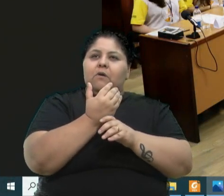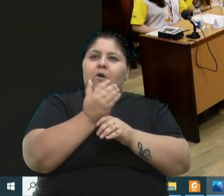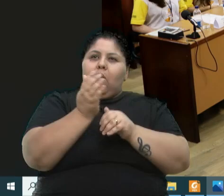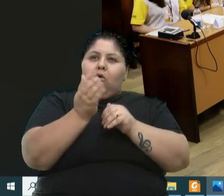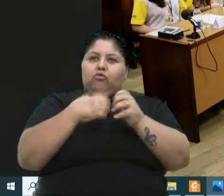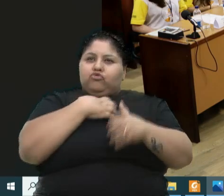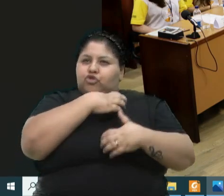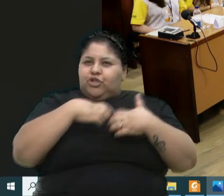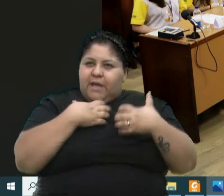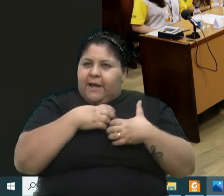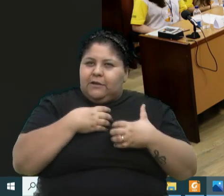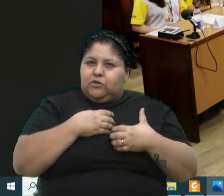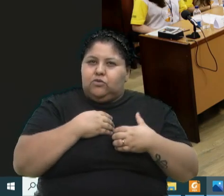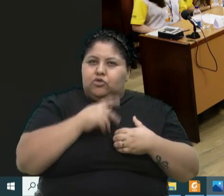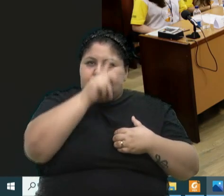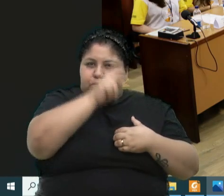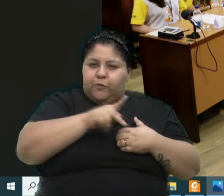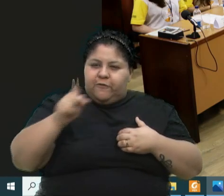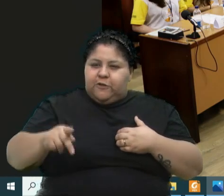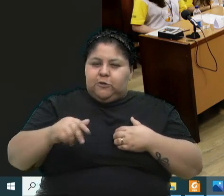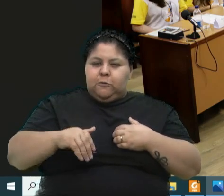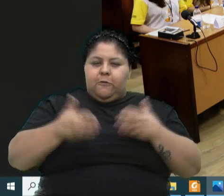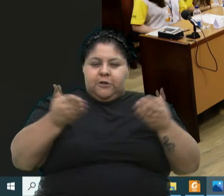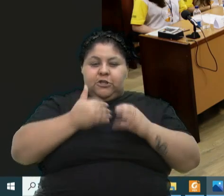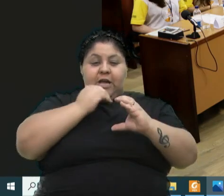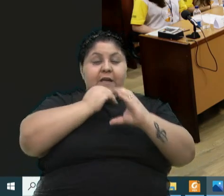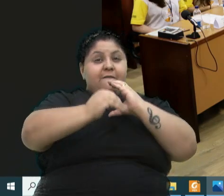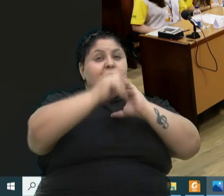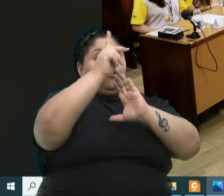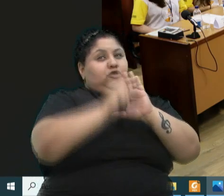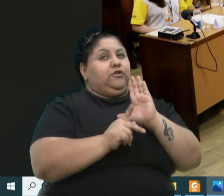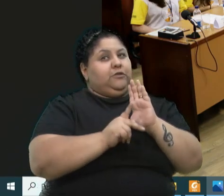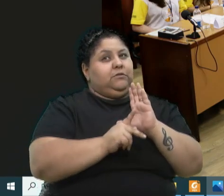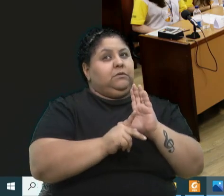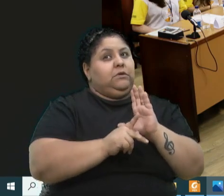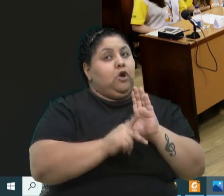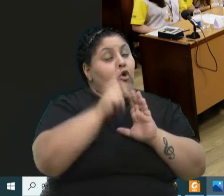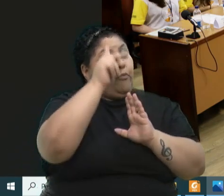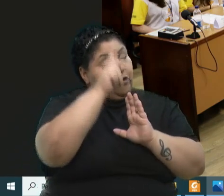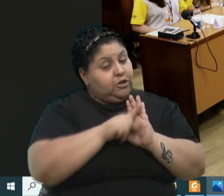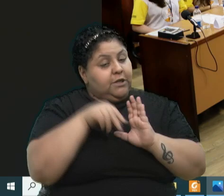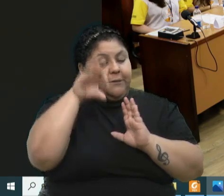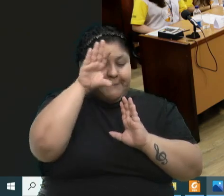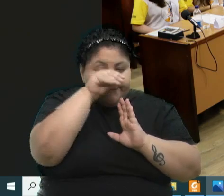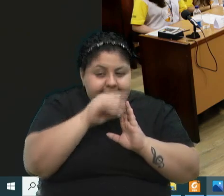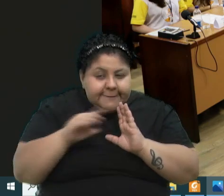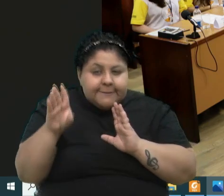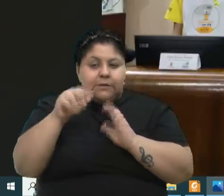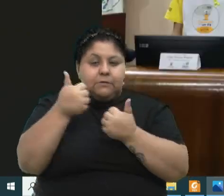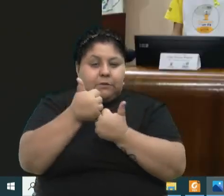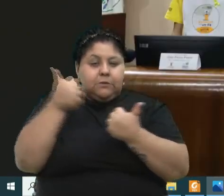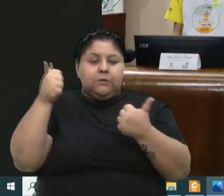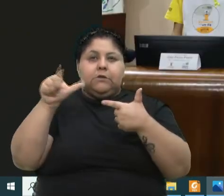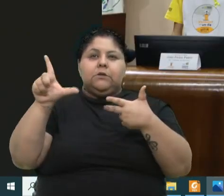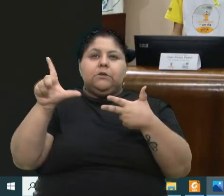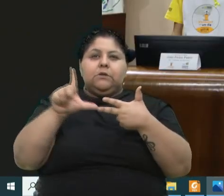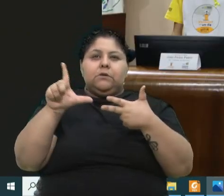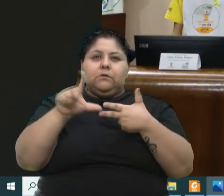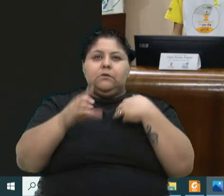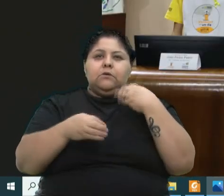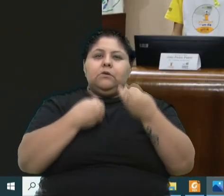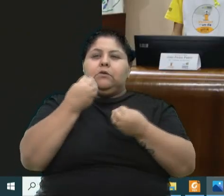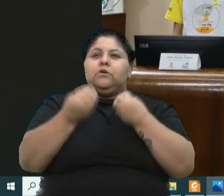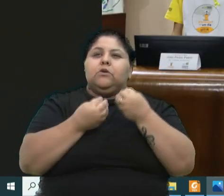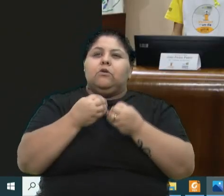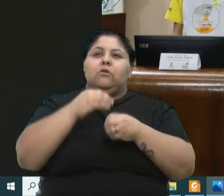projetos, e aí os projetos foram analisados, como eu falei, pela nossa assessoria técnica legislativa, ou com orientações, com